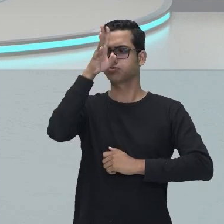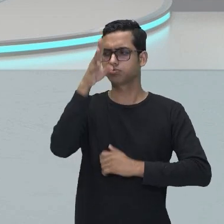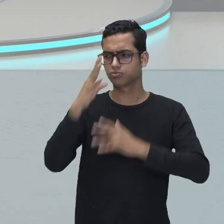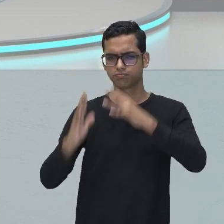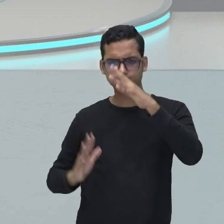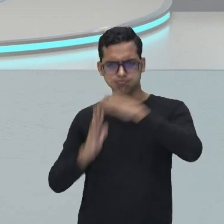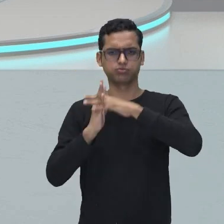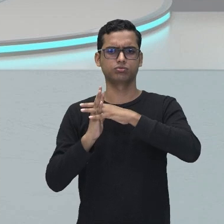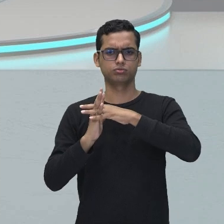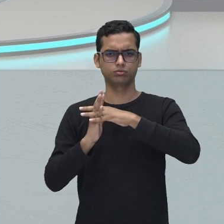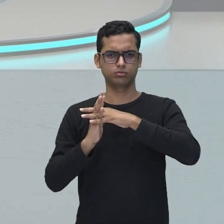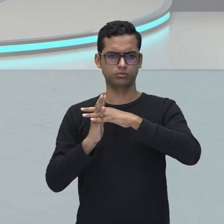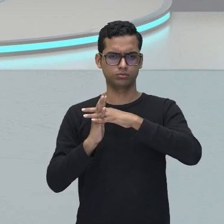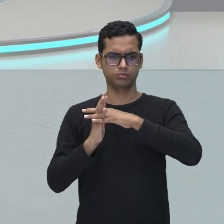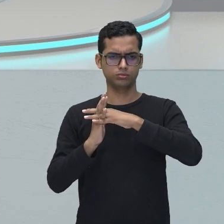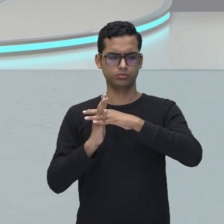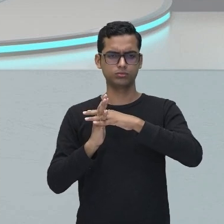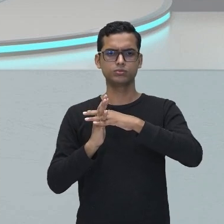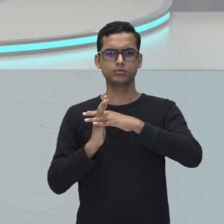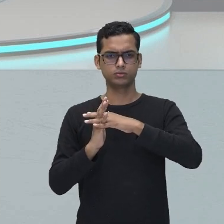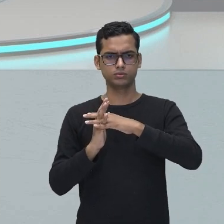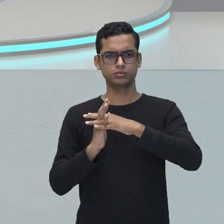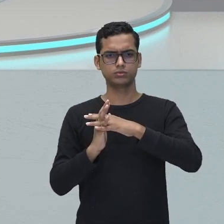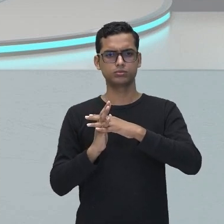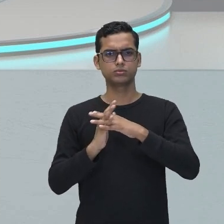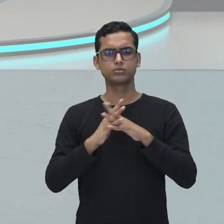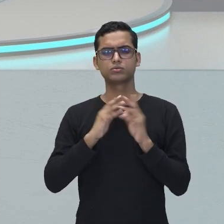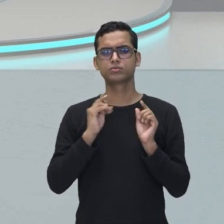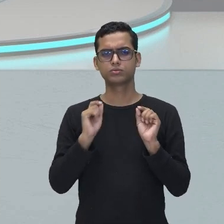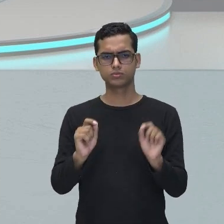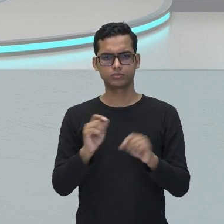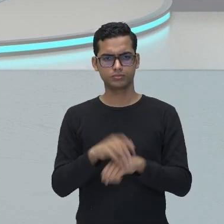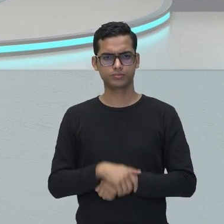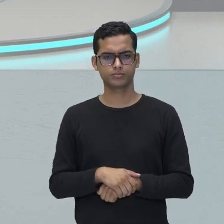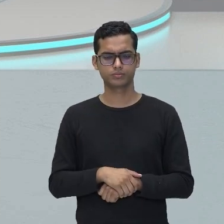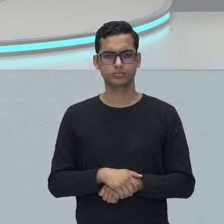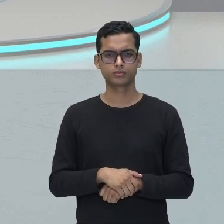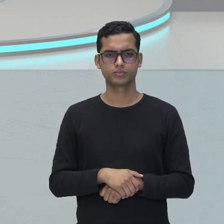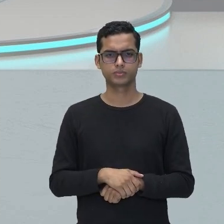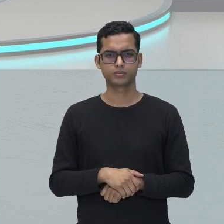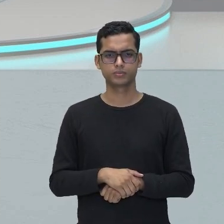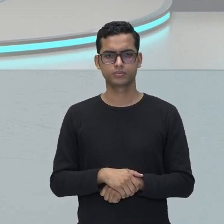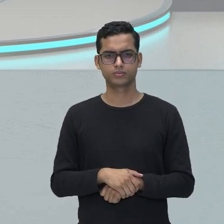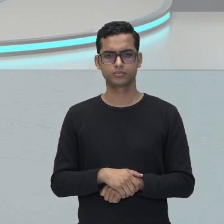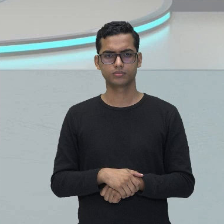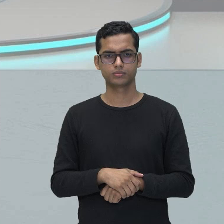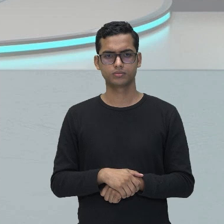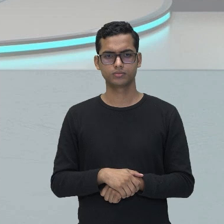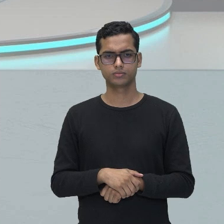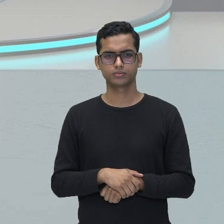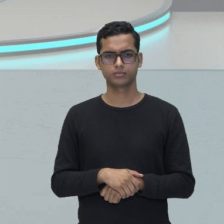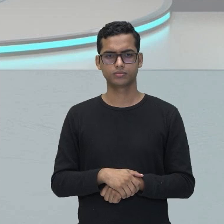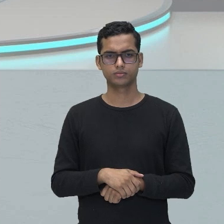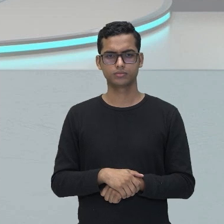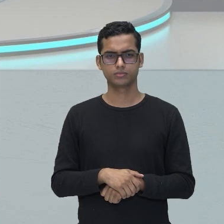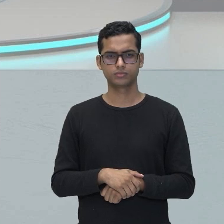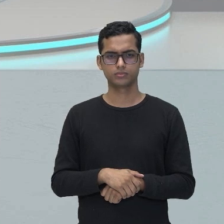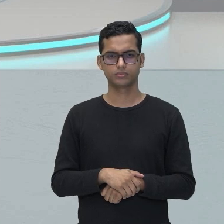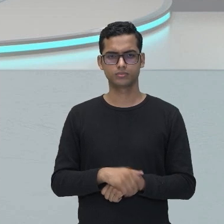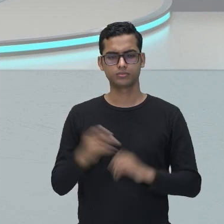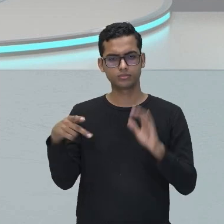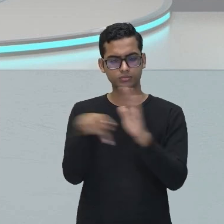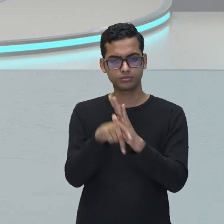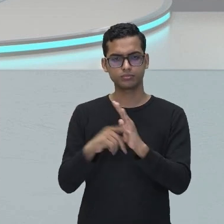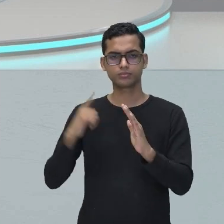questão do desequilíbrio daquele momento entre o teocentrismo